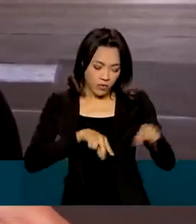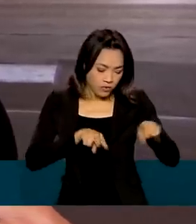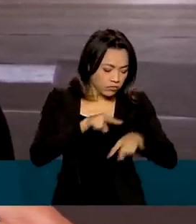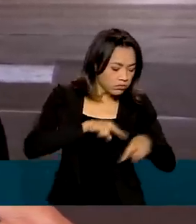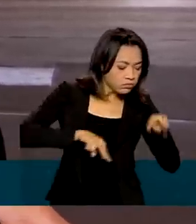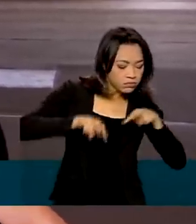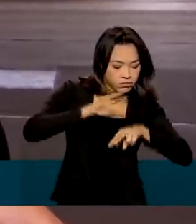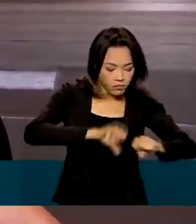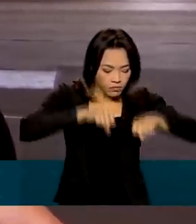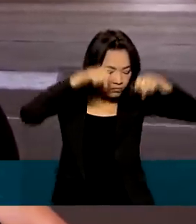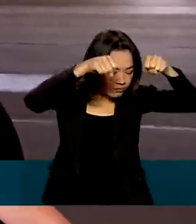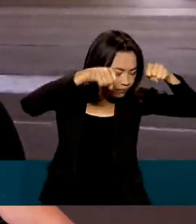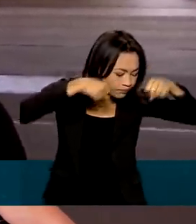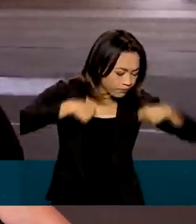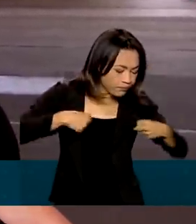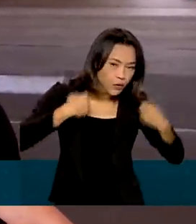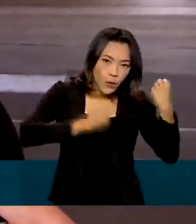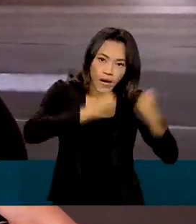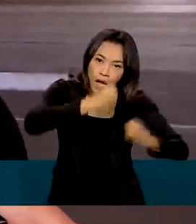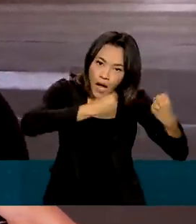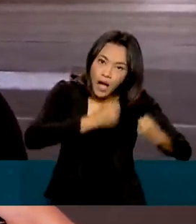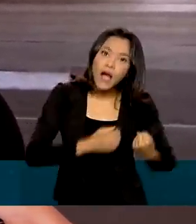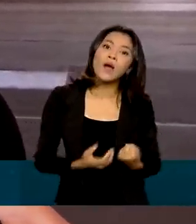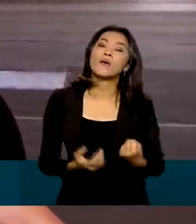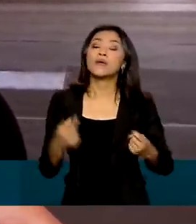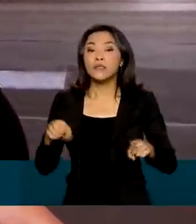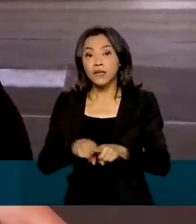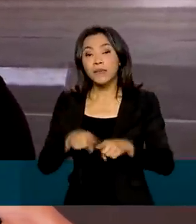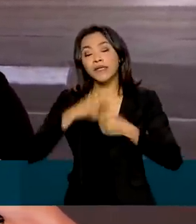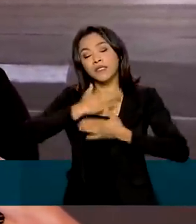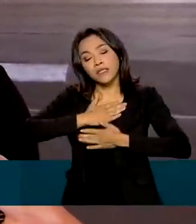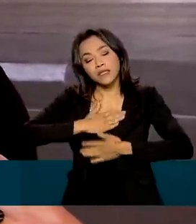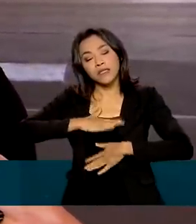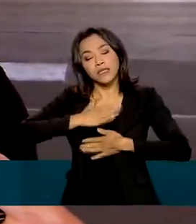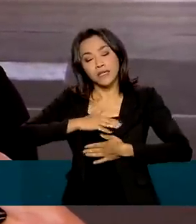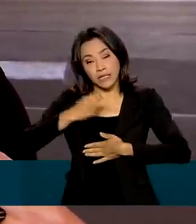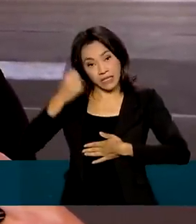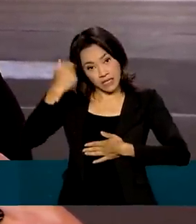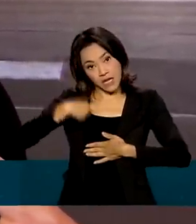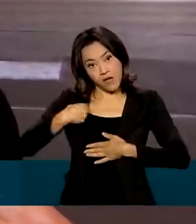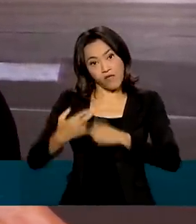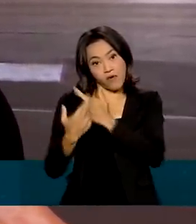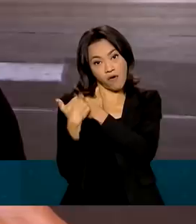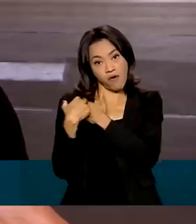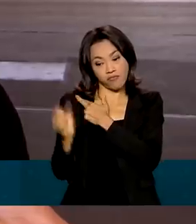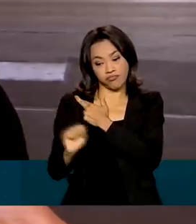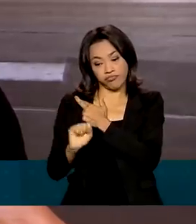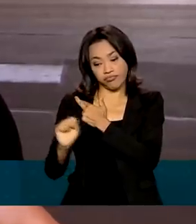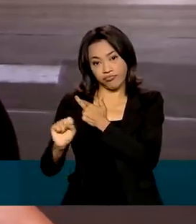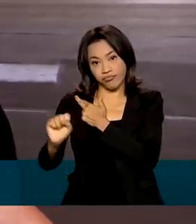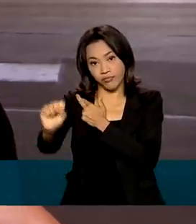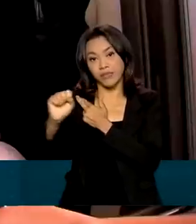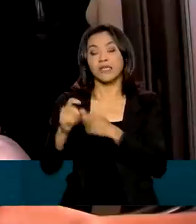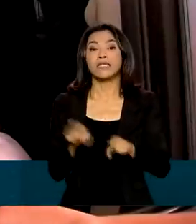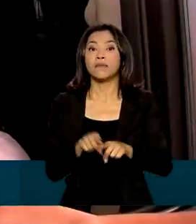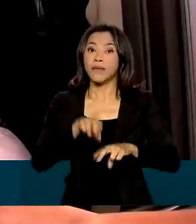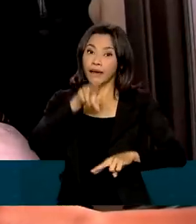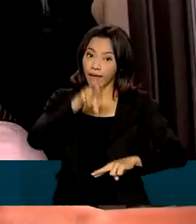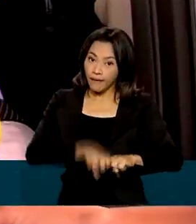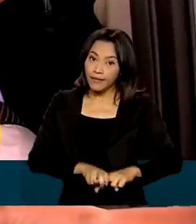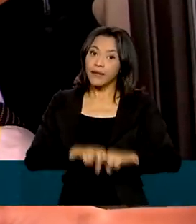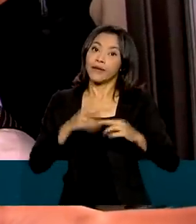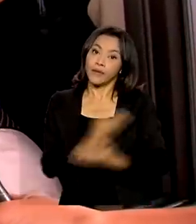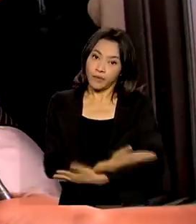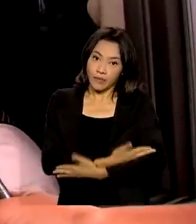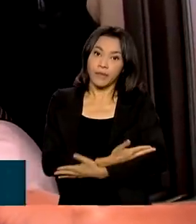procuro descansar bem antes, se eu for ficar o dia todo rodando na estrada. E a cadeirinha do bebê sempre, né? O Johnny